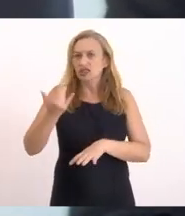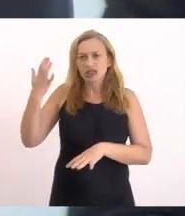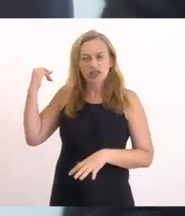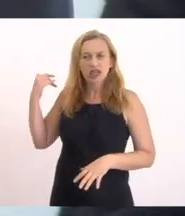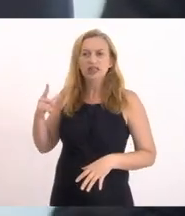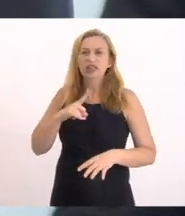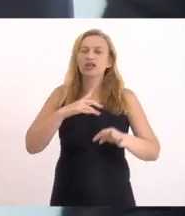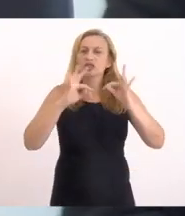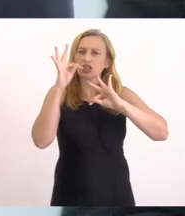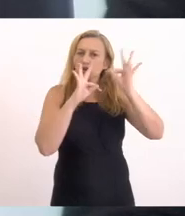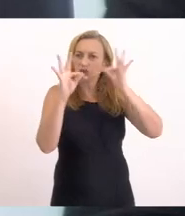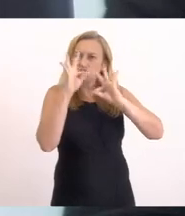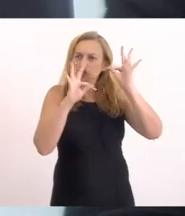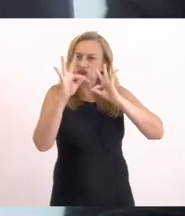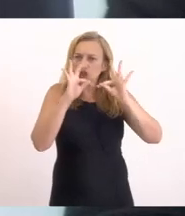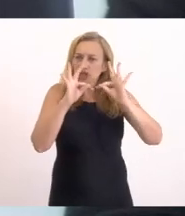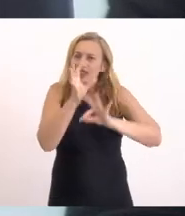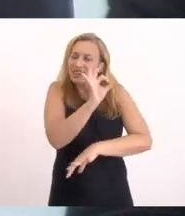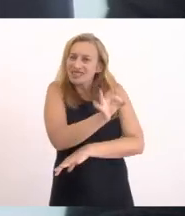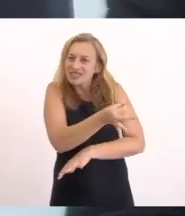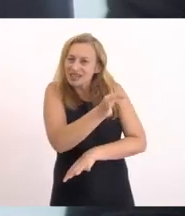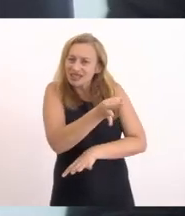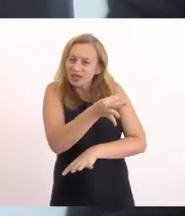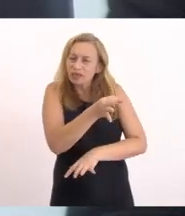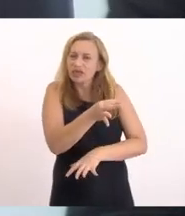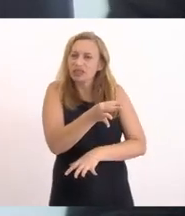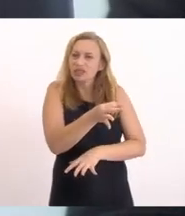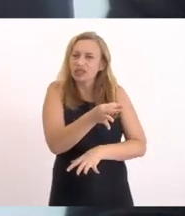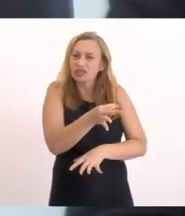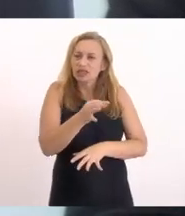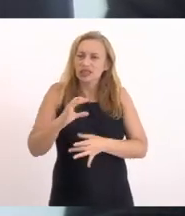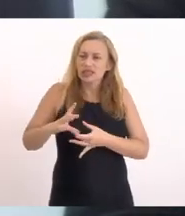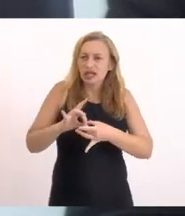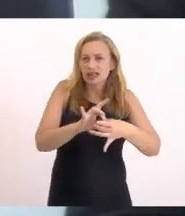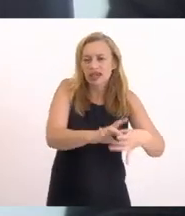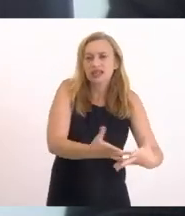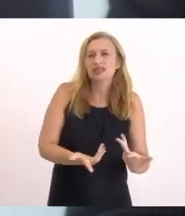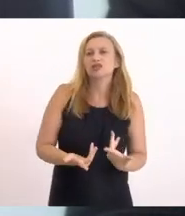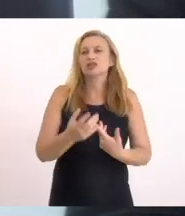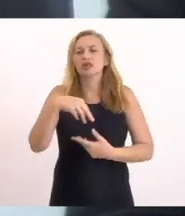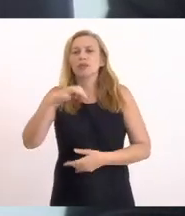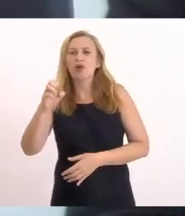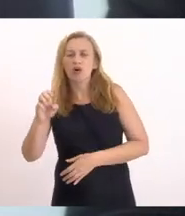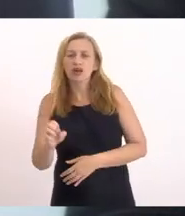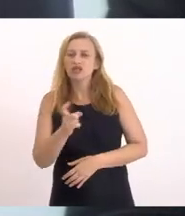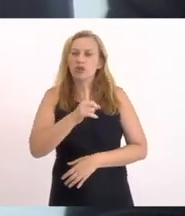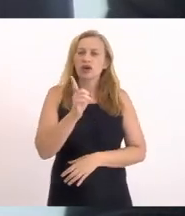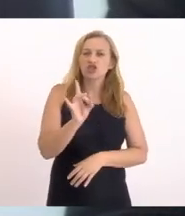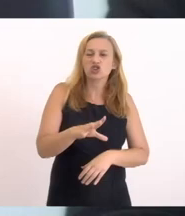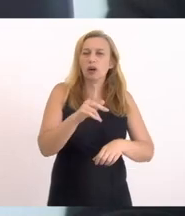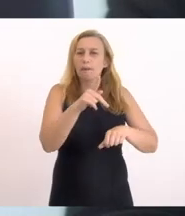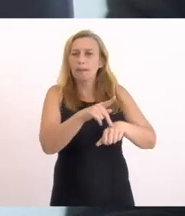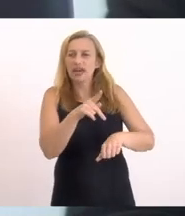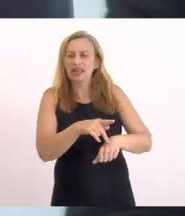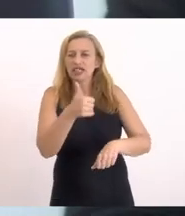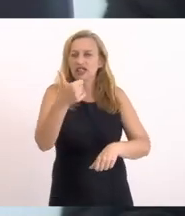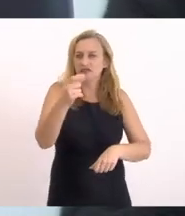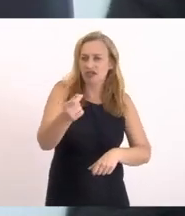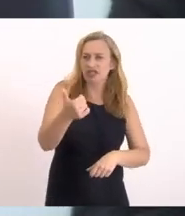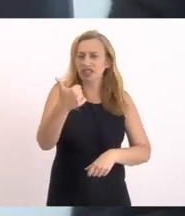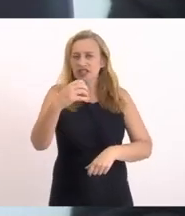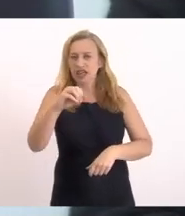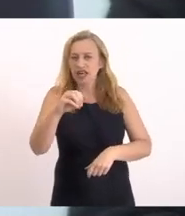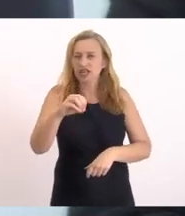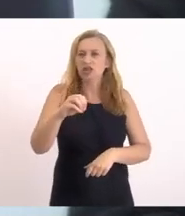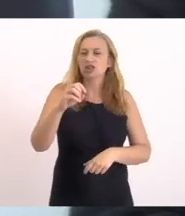tecnologia Exatamente nessa parte De mole Não é só pedra De 20 toneladas De 10 toneladas Se você